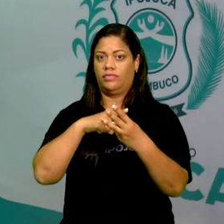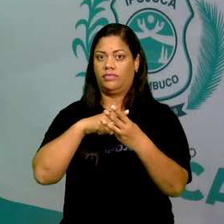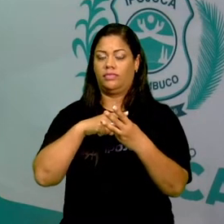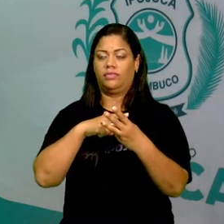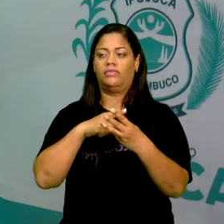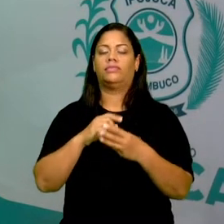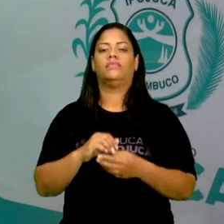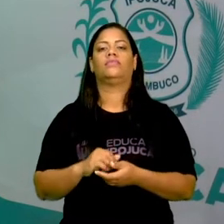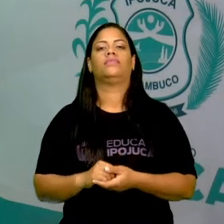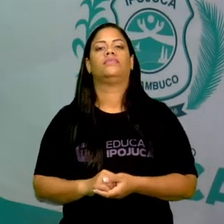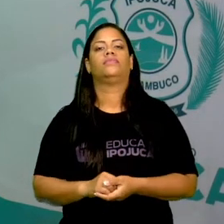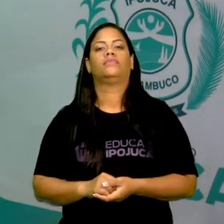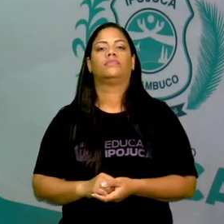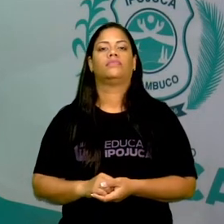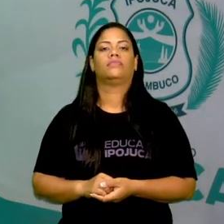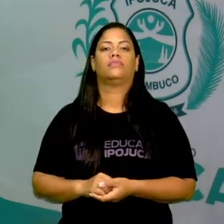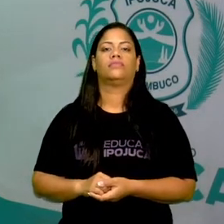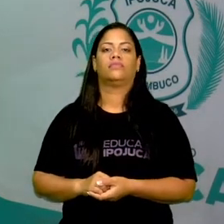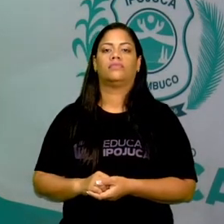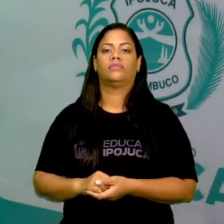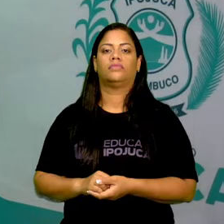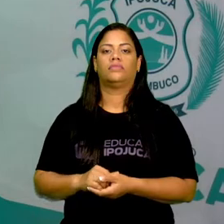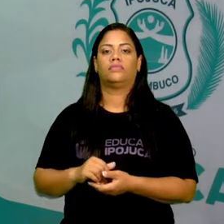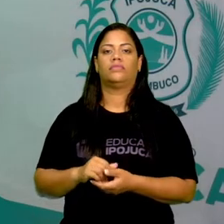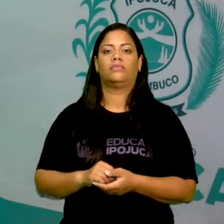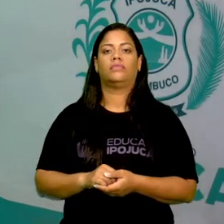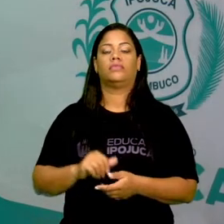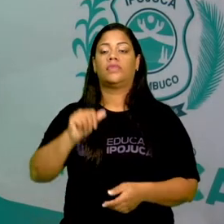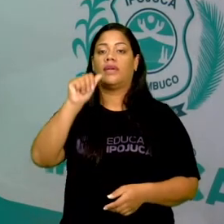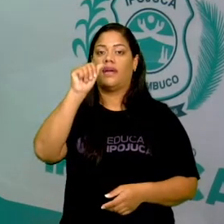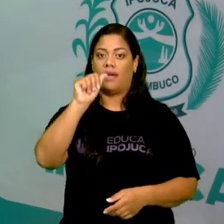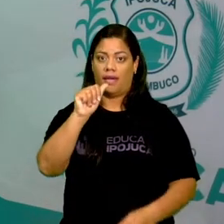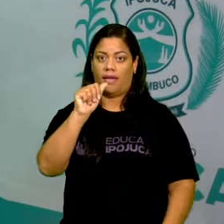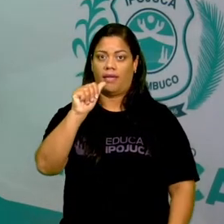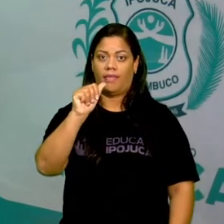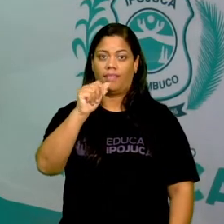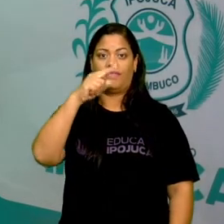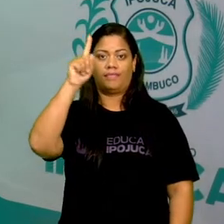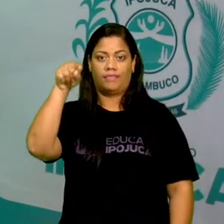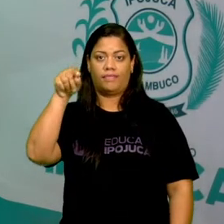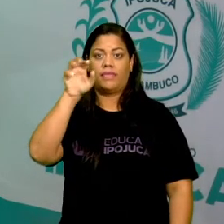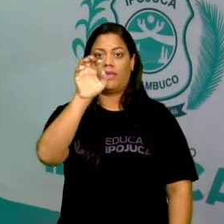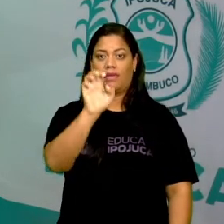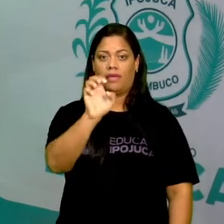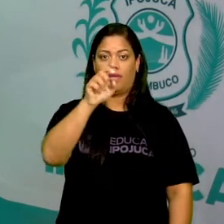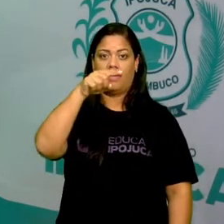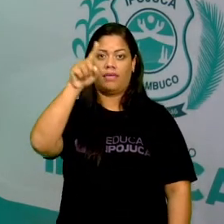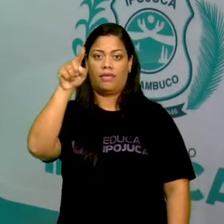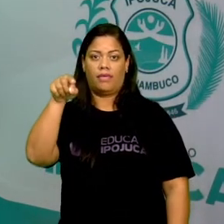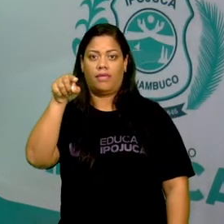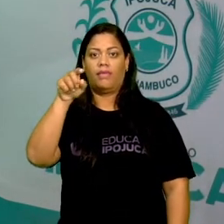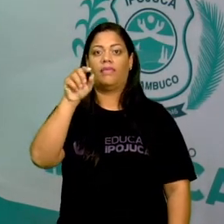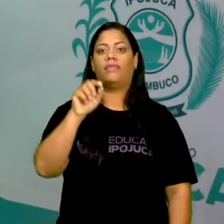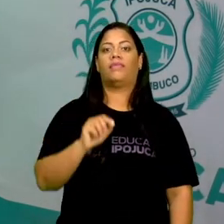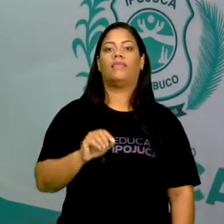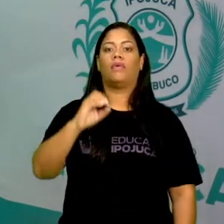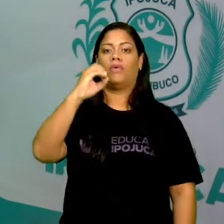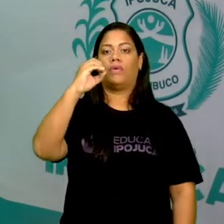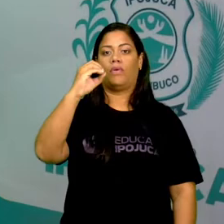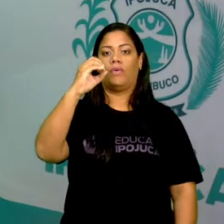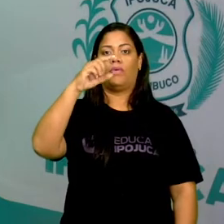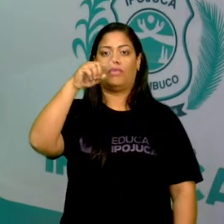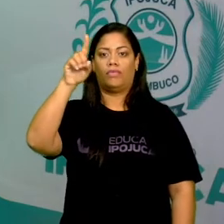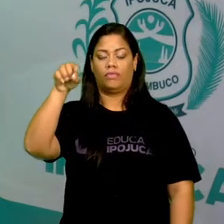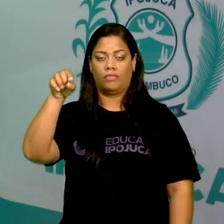este acento, tá certo? A letrinha A, a letrinha E e a letrinha O,